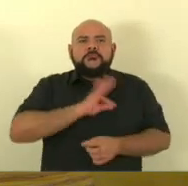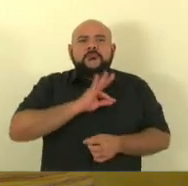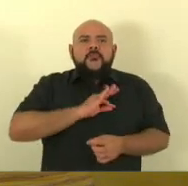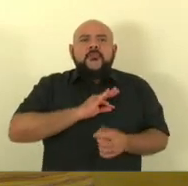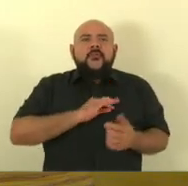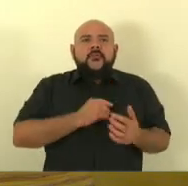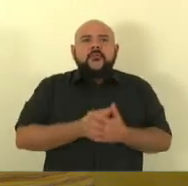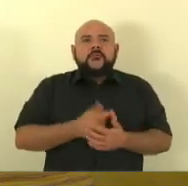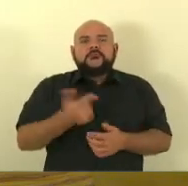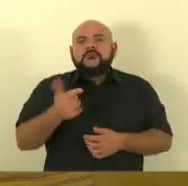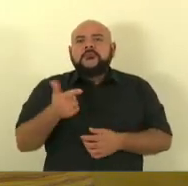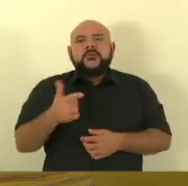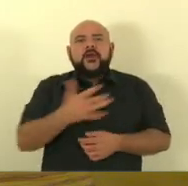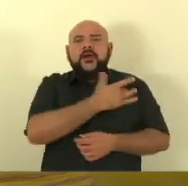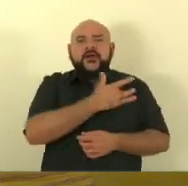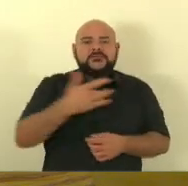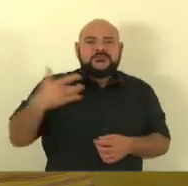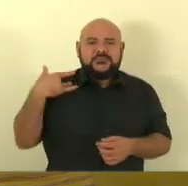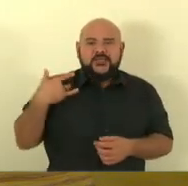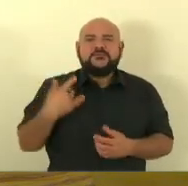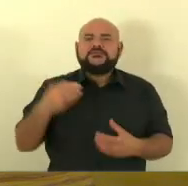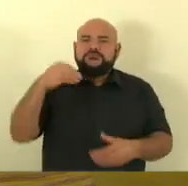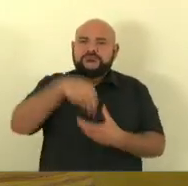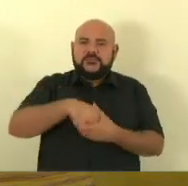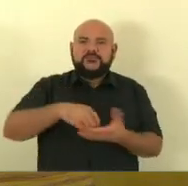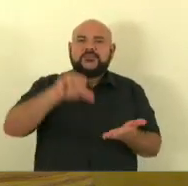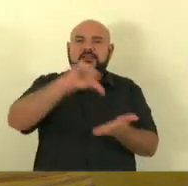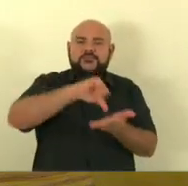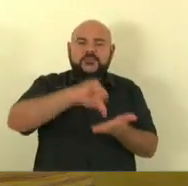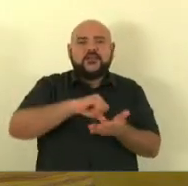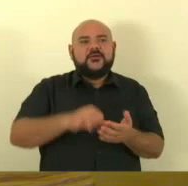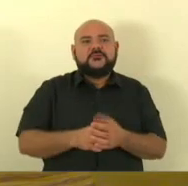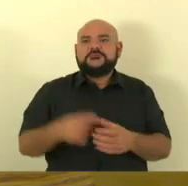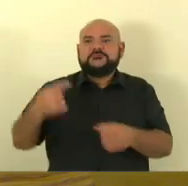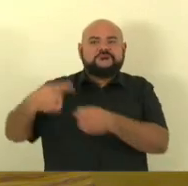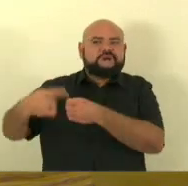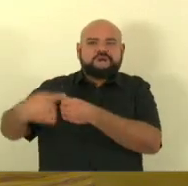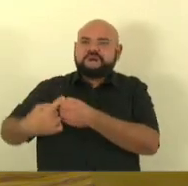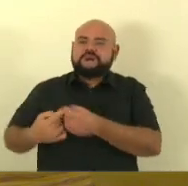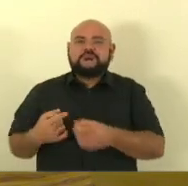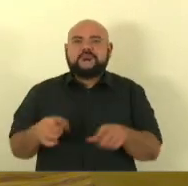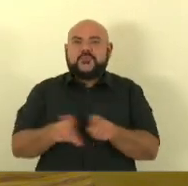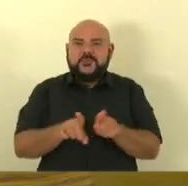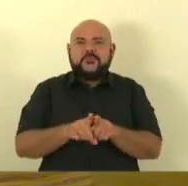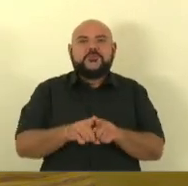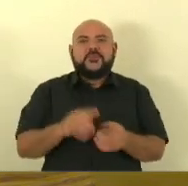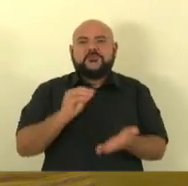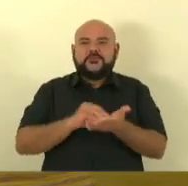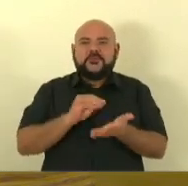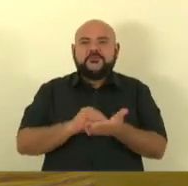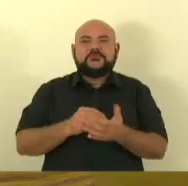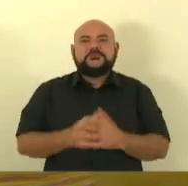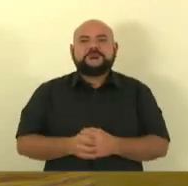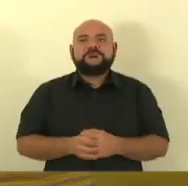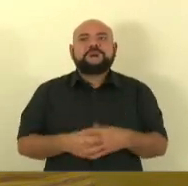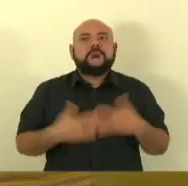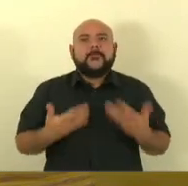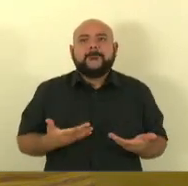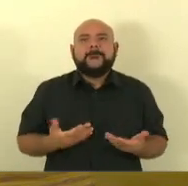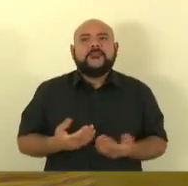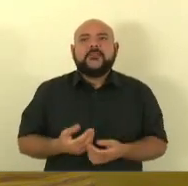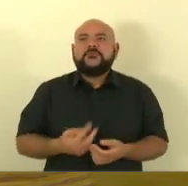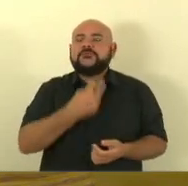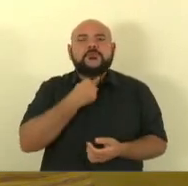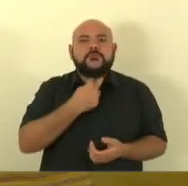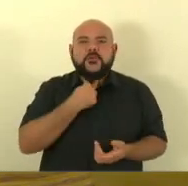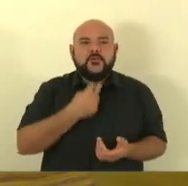uma saúde adequada, nem na capital e nem no interior. Isso é inconcebível, deputada Camila, concebível que isso aconteça. Uma